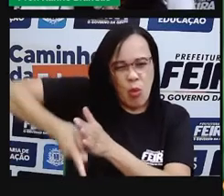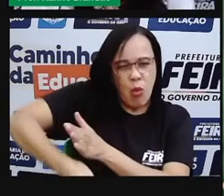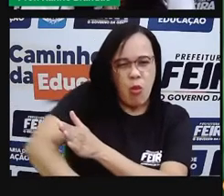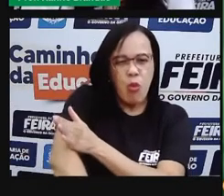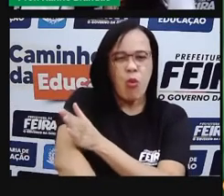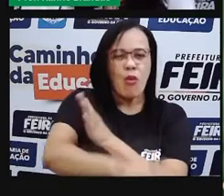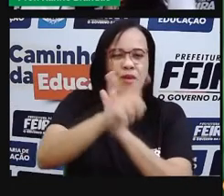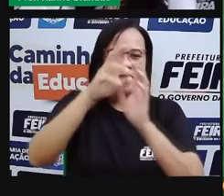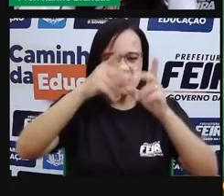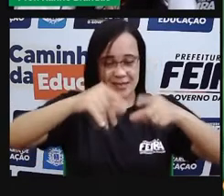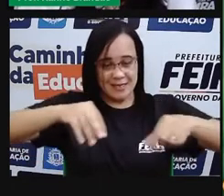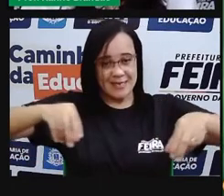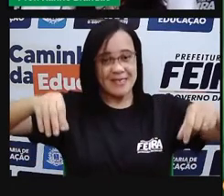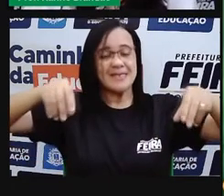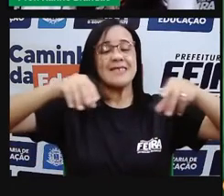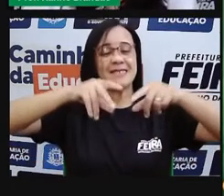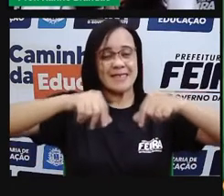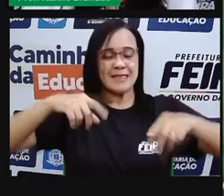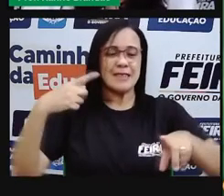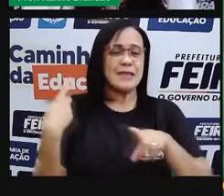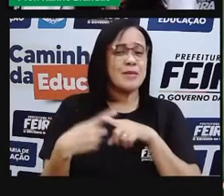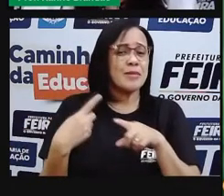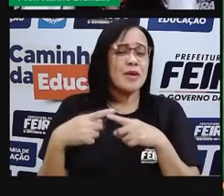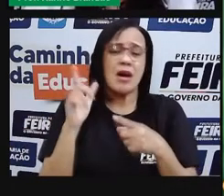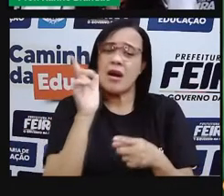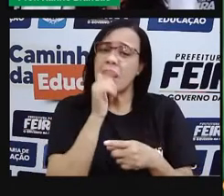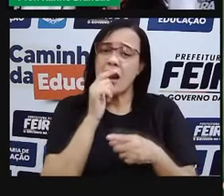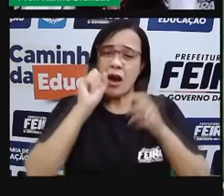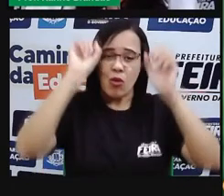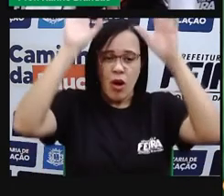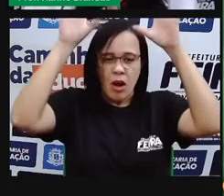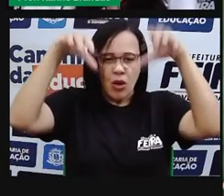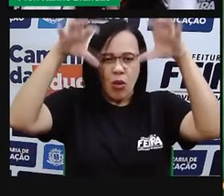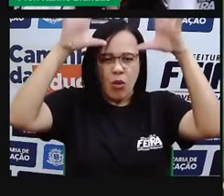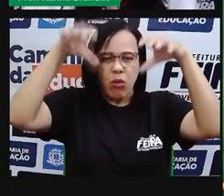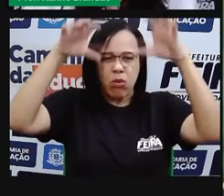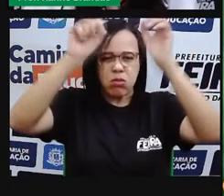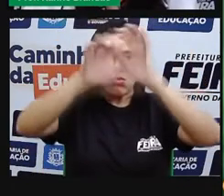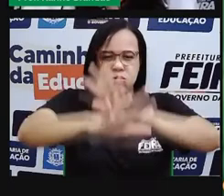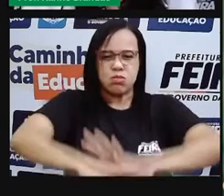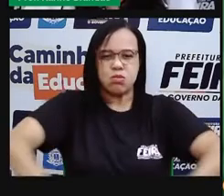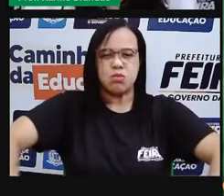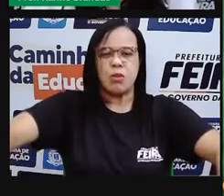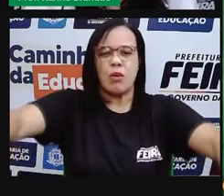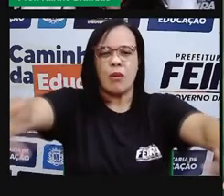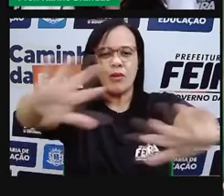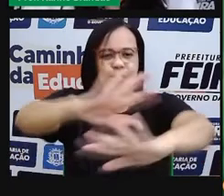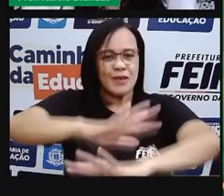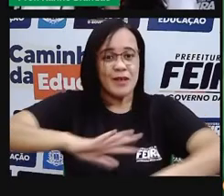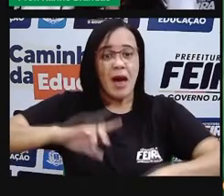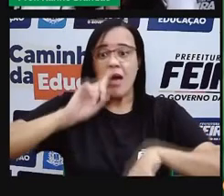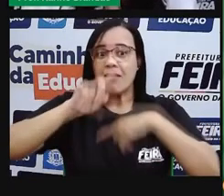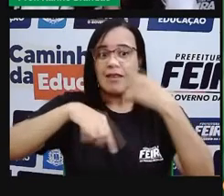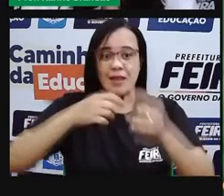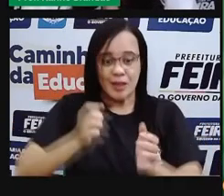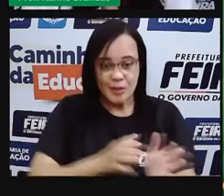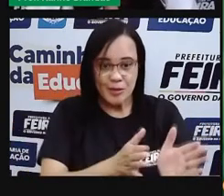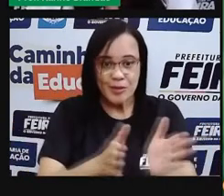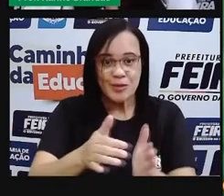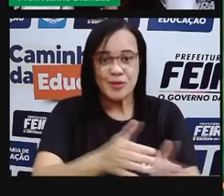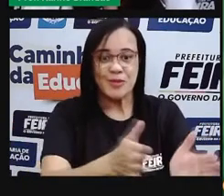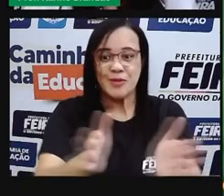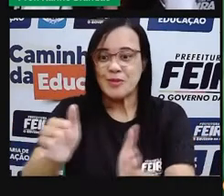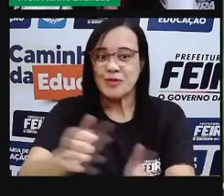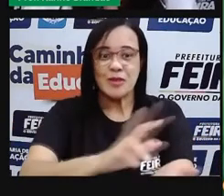Quer dizer que a água, né? Quando ela cai no solo, ela então, ela vai ser, ela vai percorrer no caminho, ela